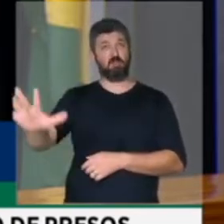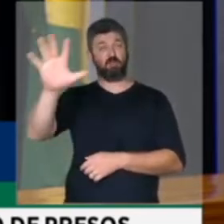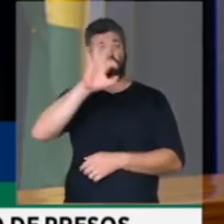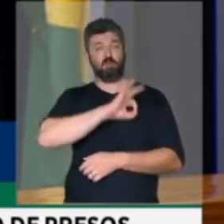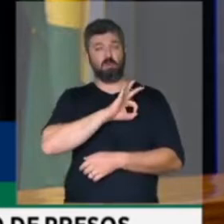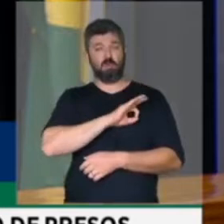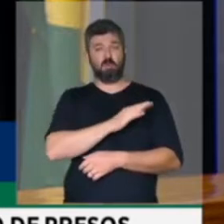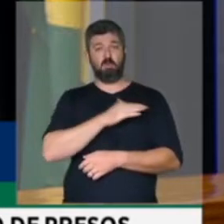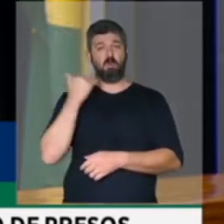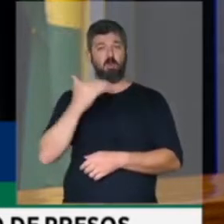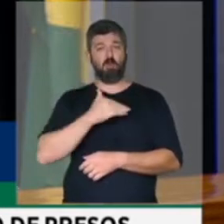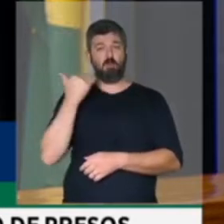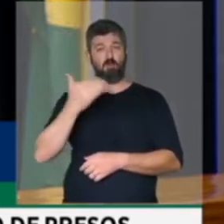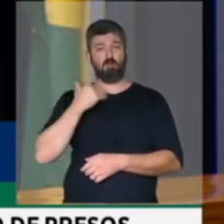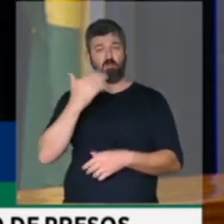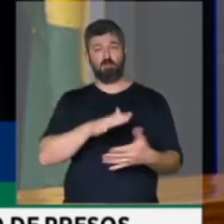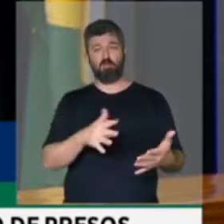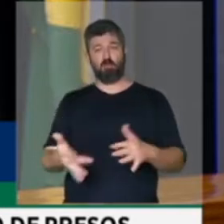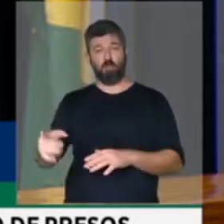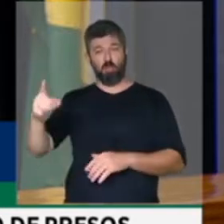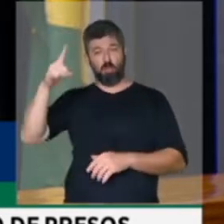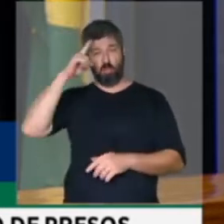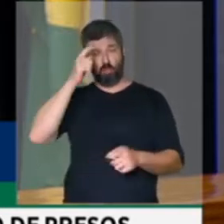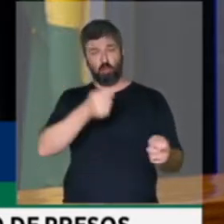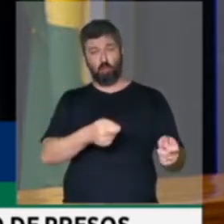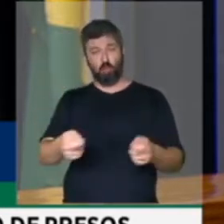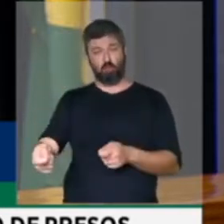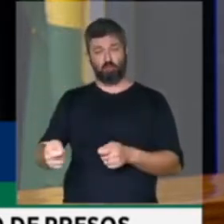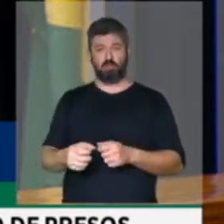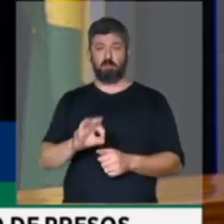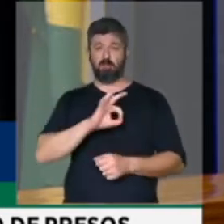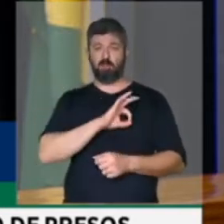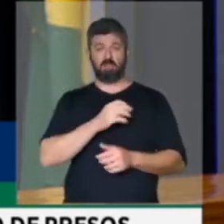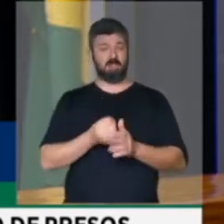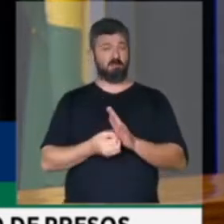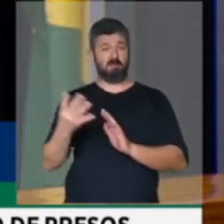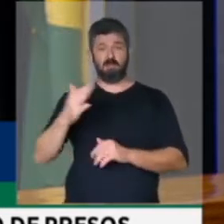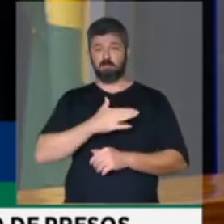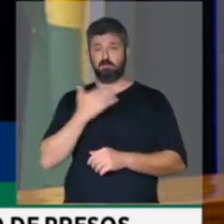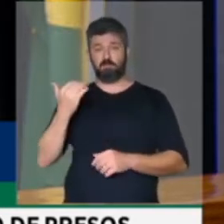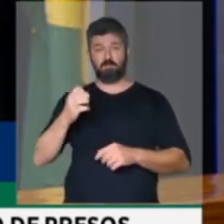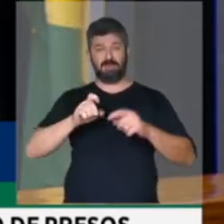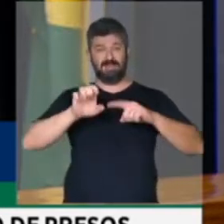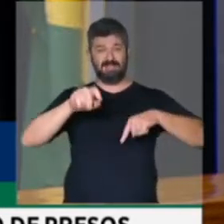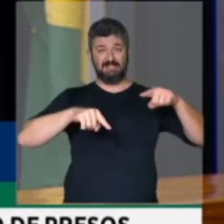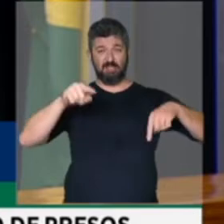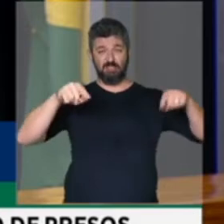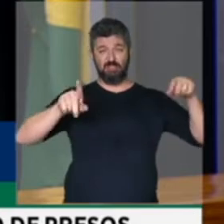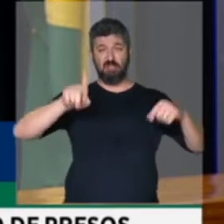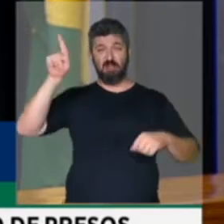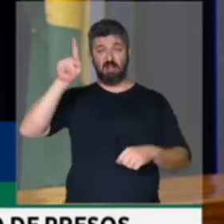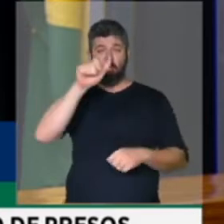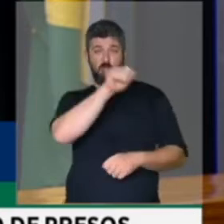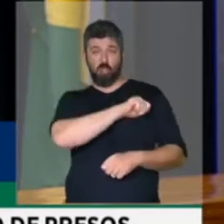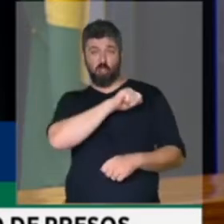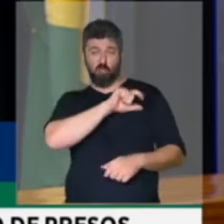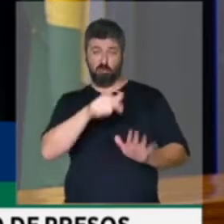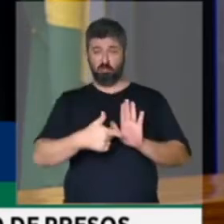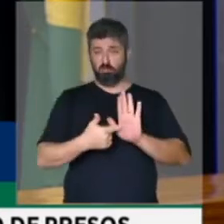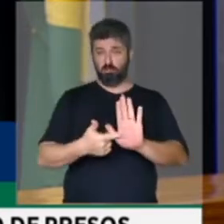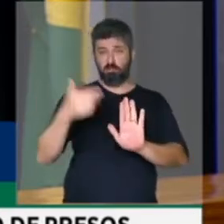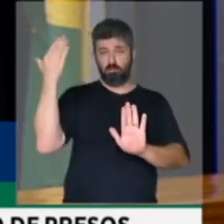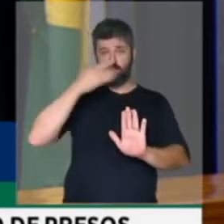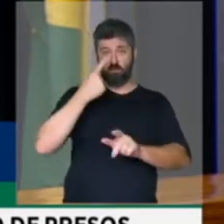morrem diariamente, diversos policiais morrem diariamente. As estatísticas no Rio de Janeiro demonstram que,